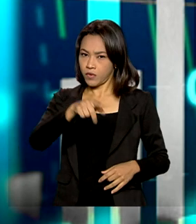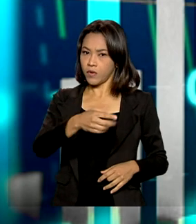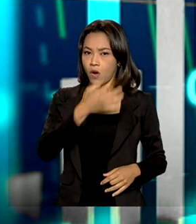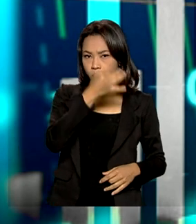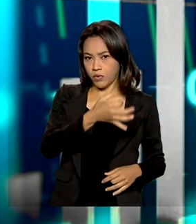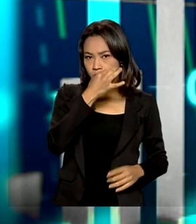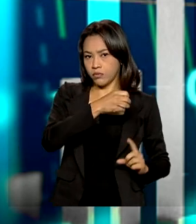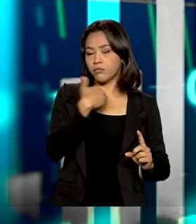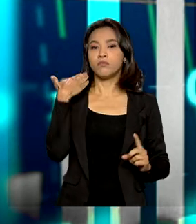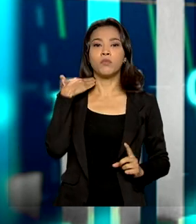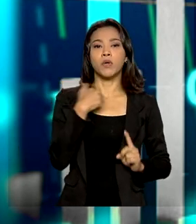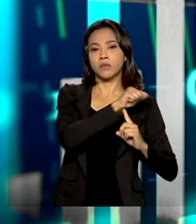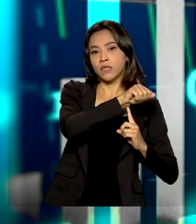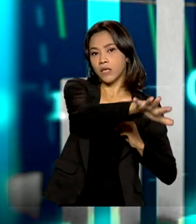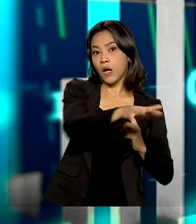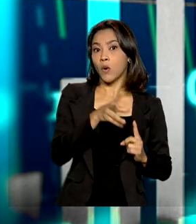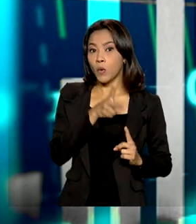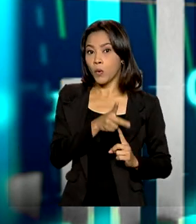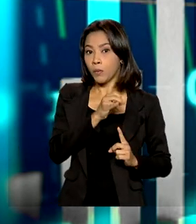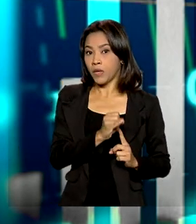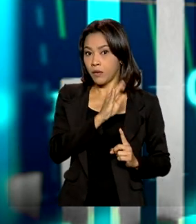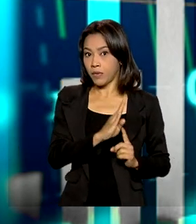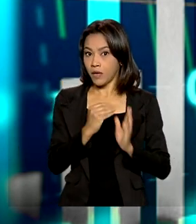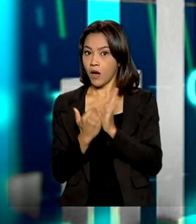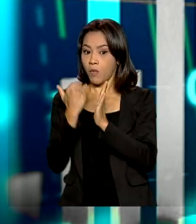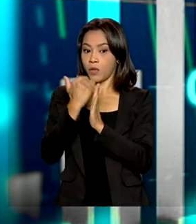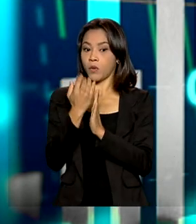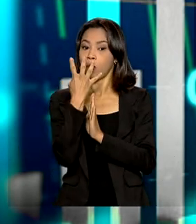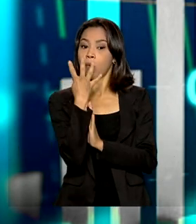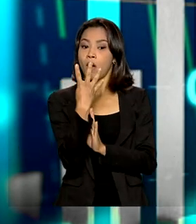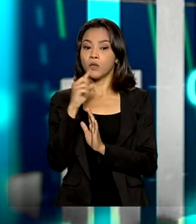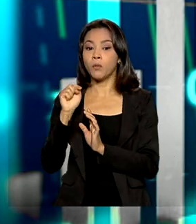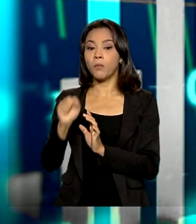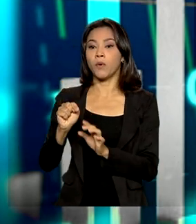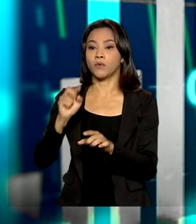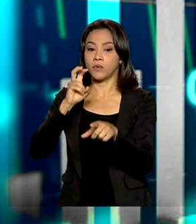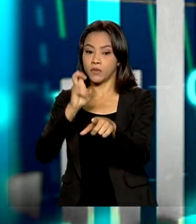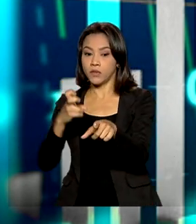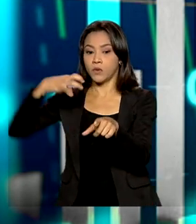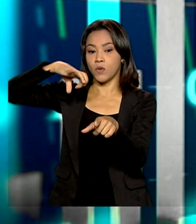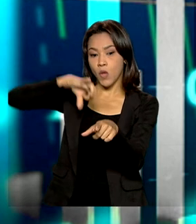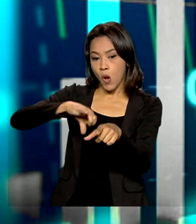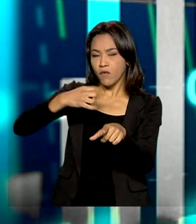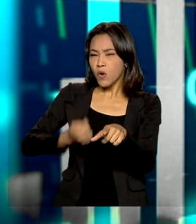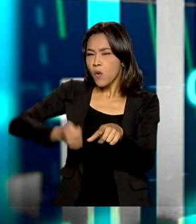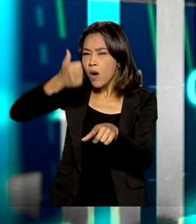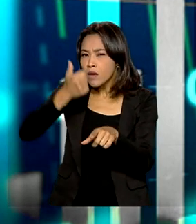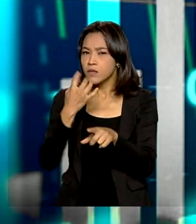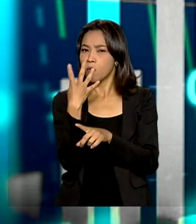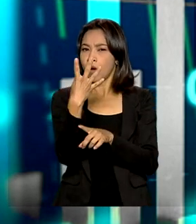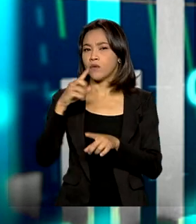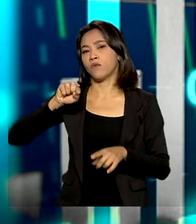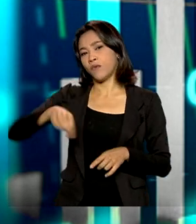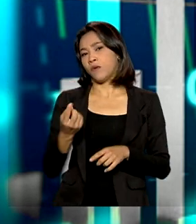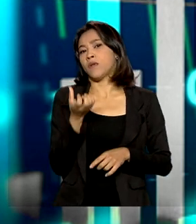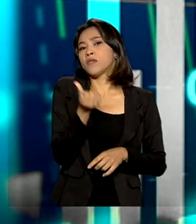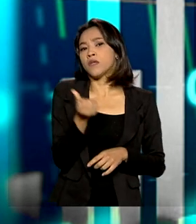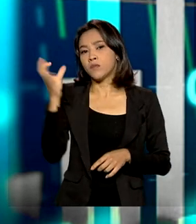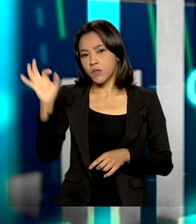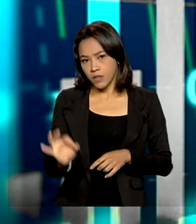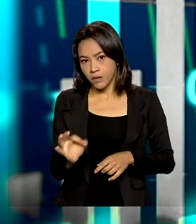Banco Central, o nosso PIB teria crescido alguma coisa em torno de 4,59, ou seja, quase 4,6%. Essa